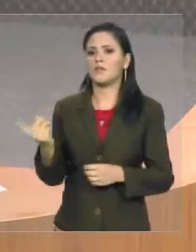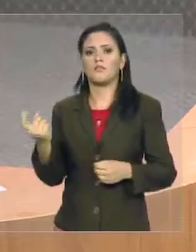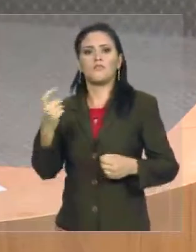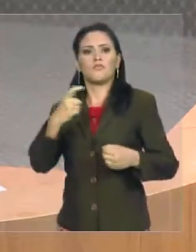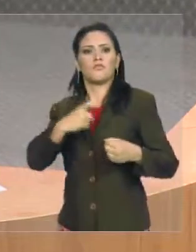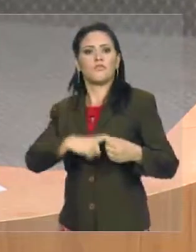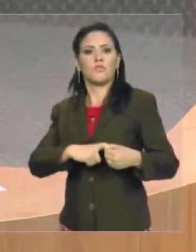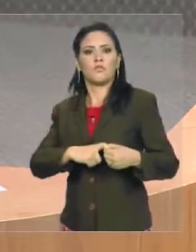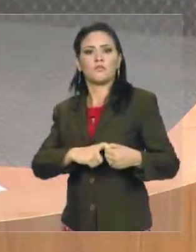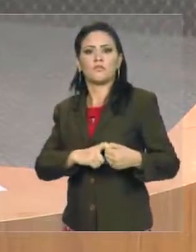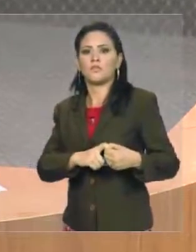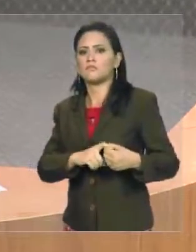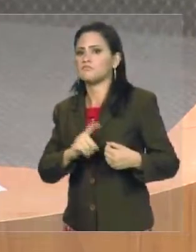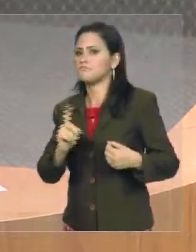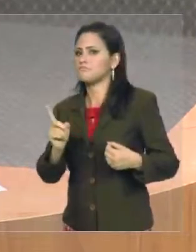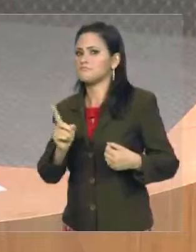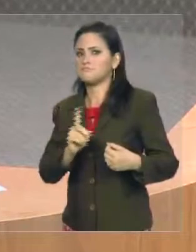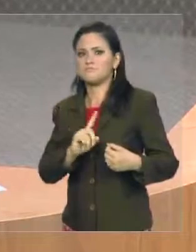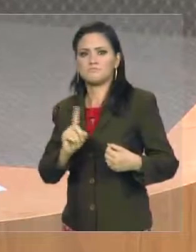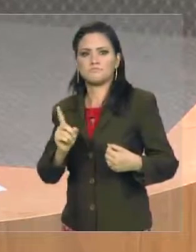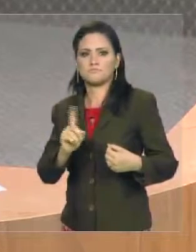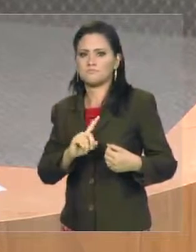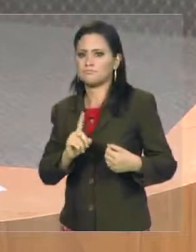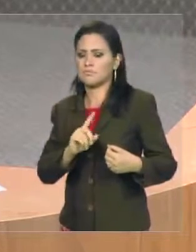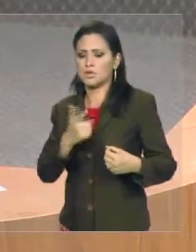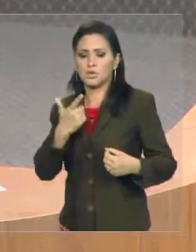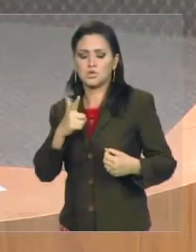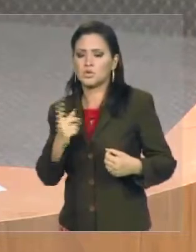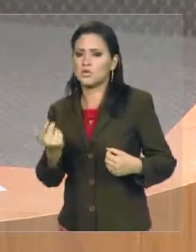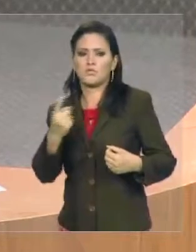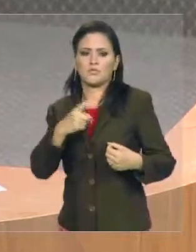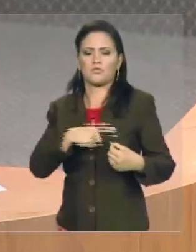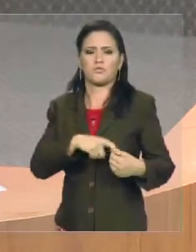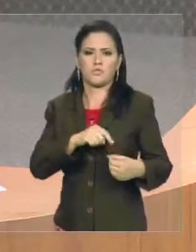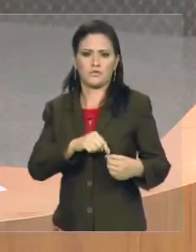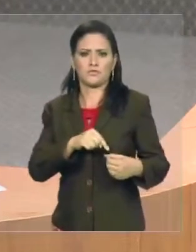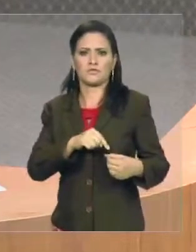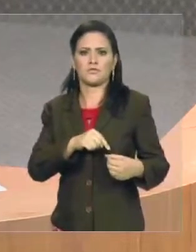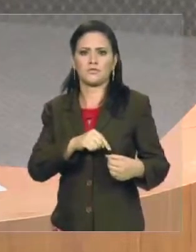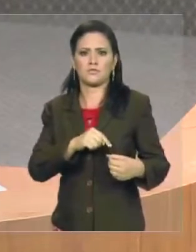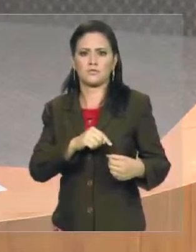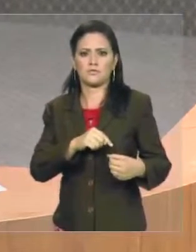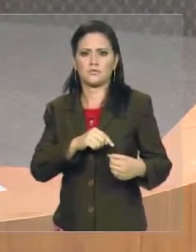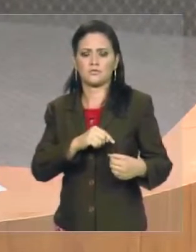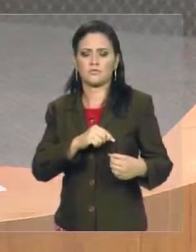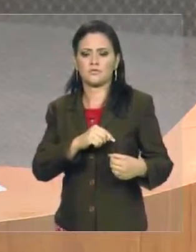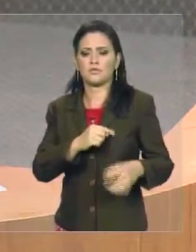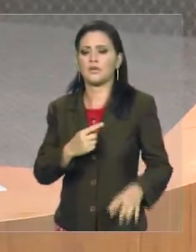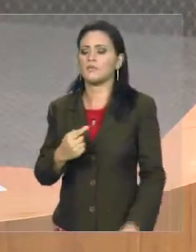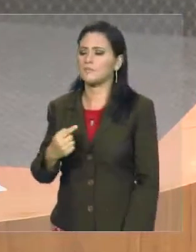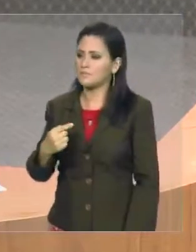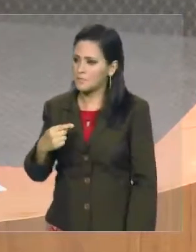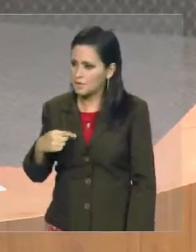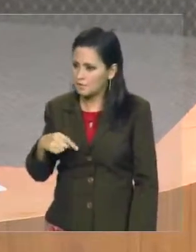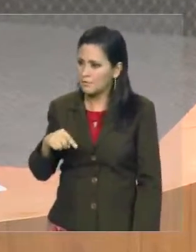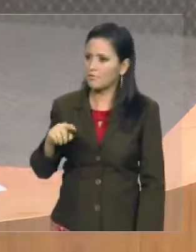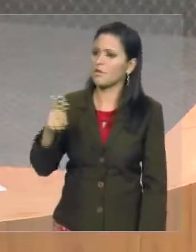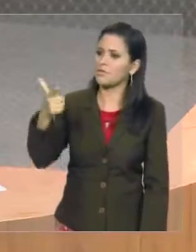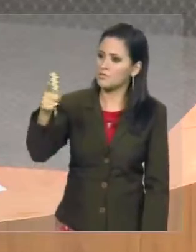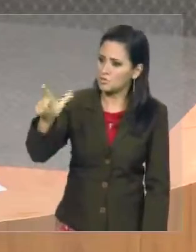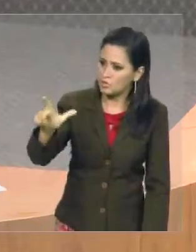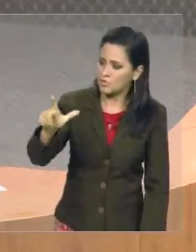de retorno, para falar com o doutor Cabo Campos, com o médico, ela volta novamente, para a humilhação,